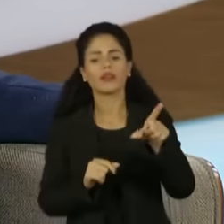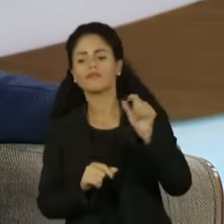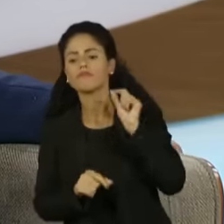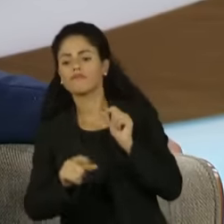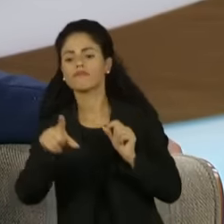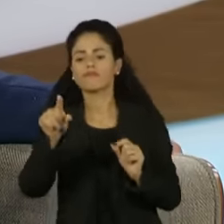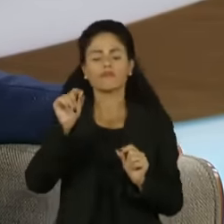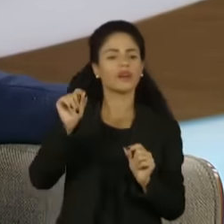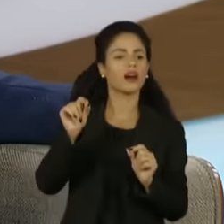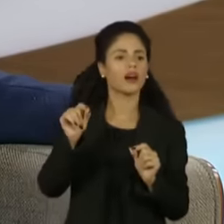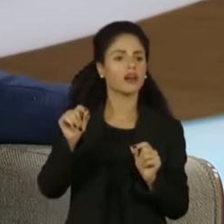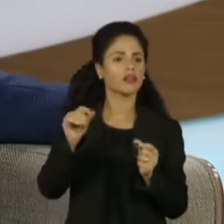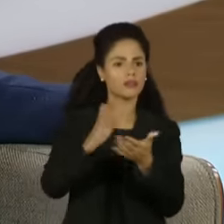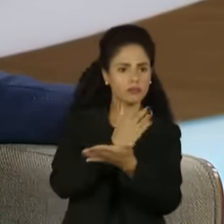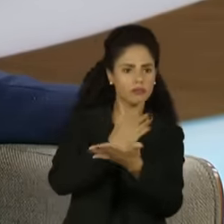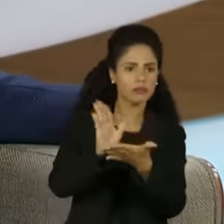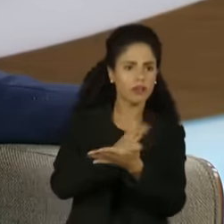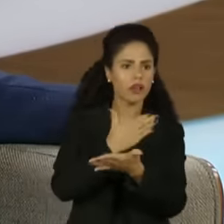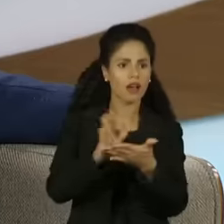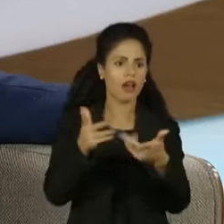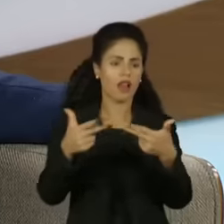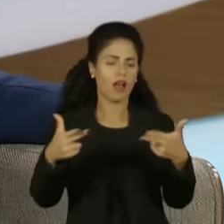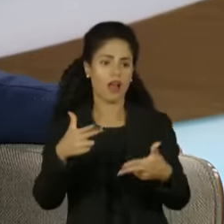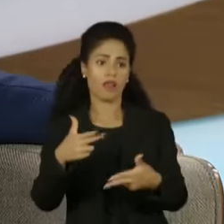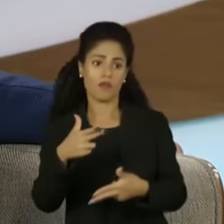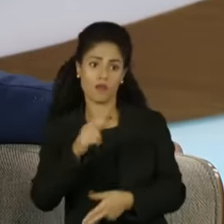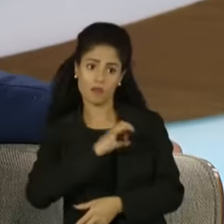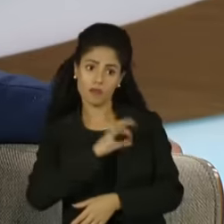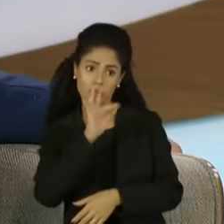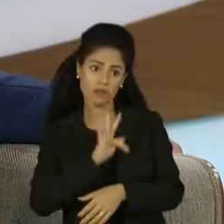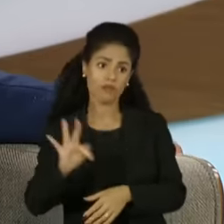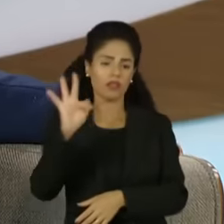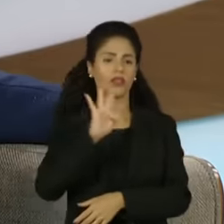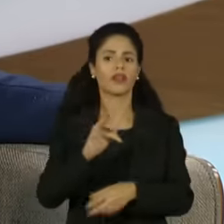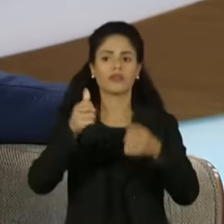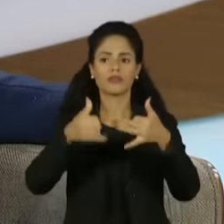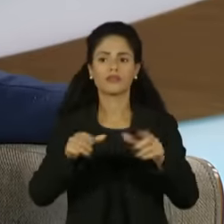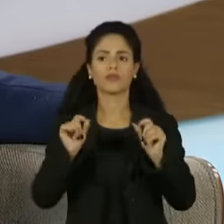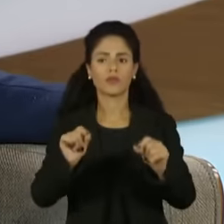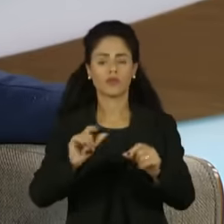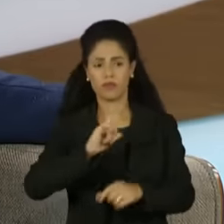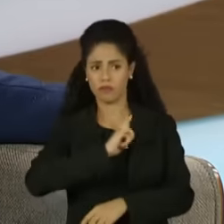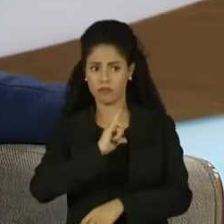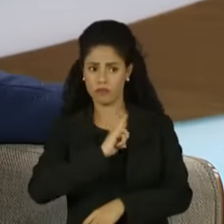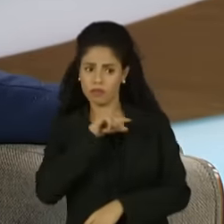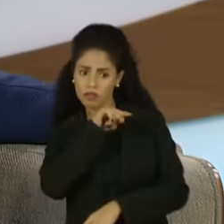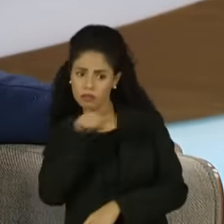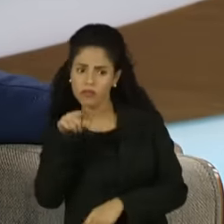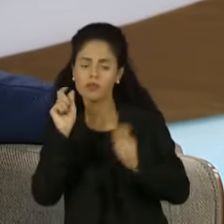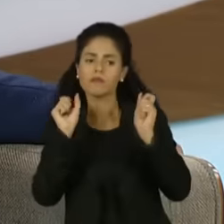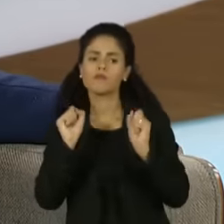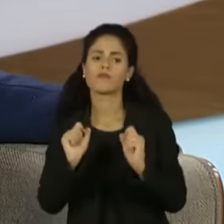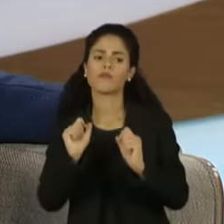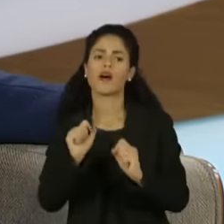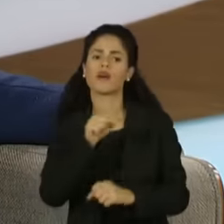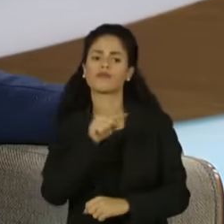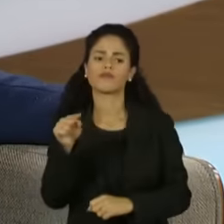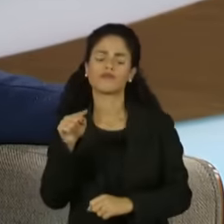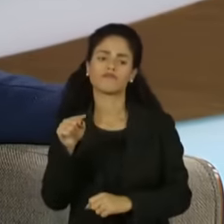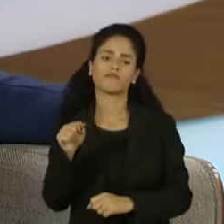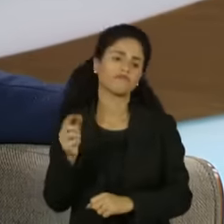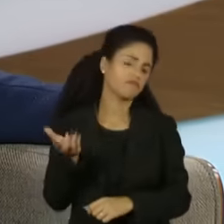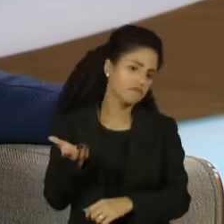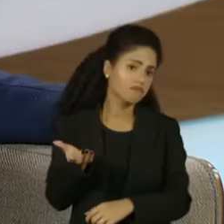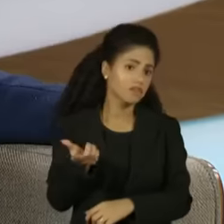uma parte lá, dita pela Polícia Federal, e disse que haveria uma possibilidade de se colocar, de se